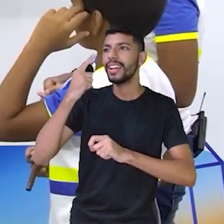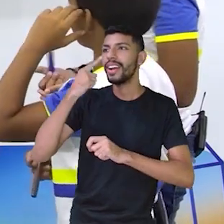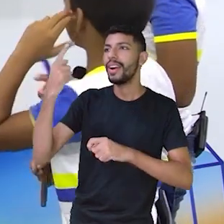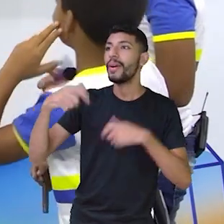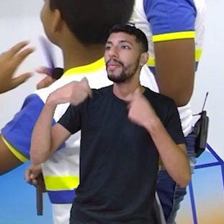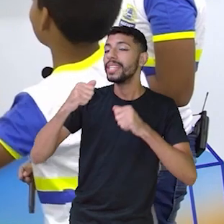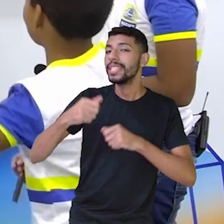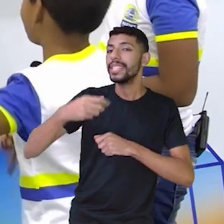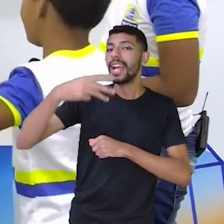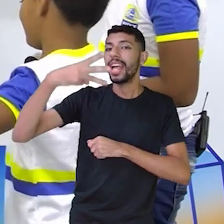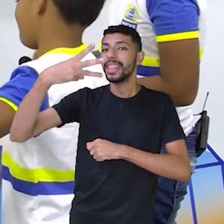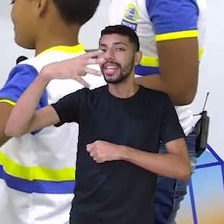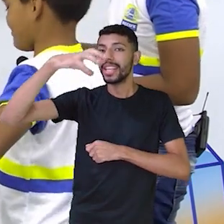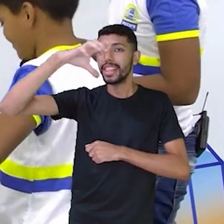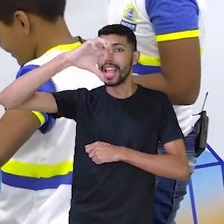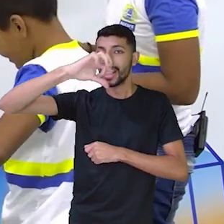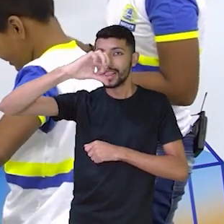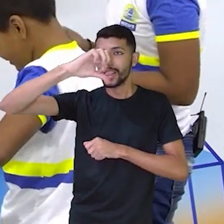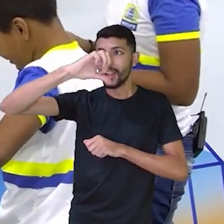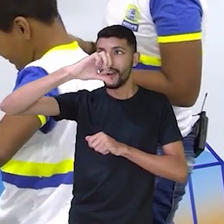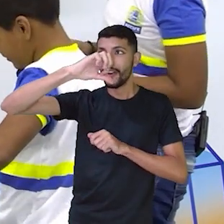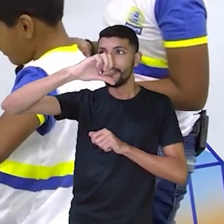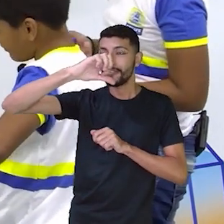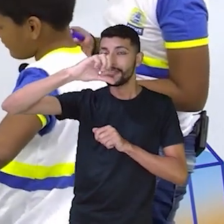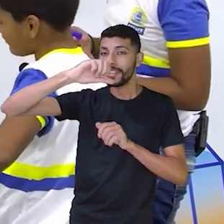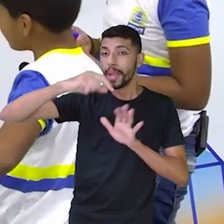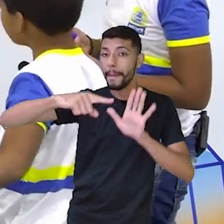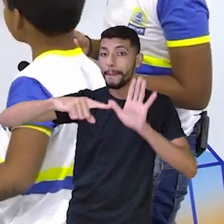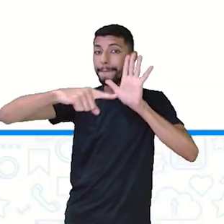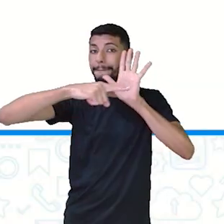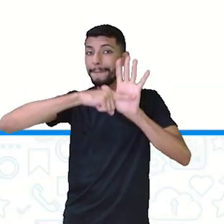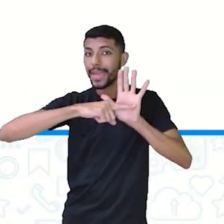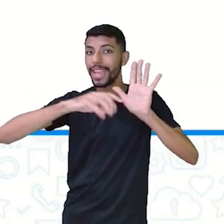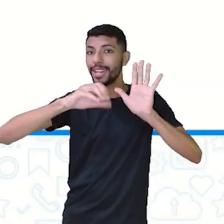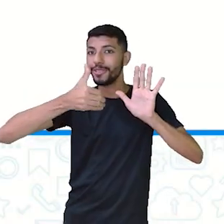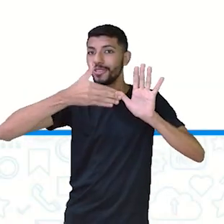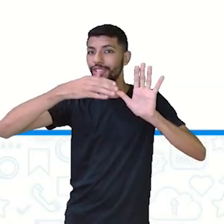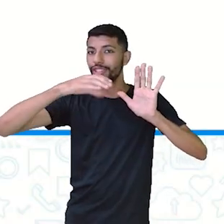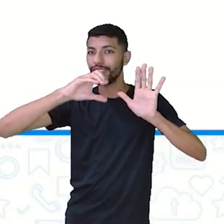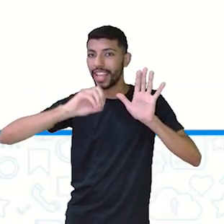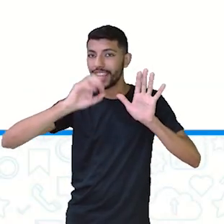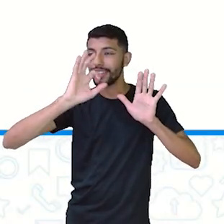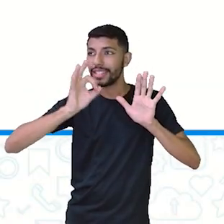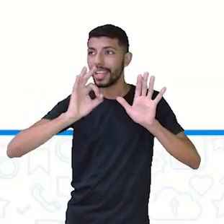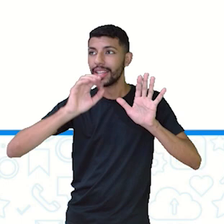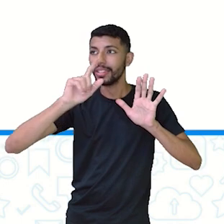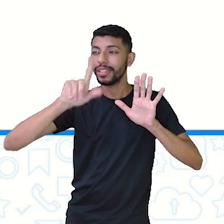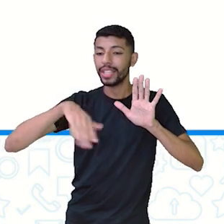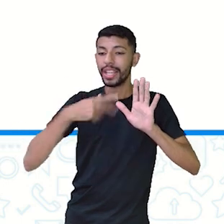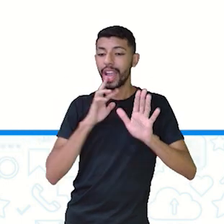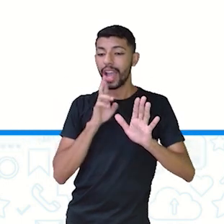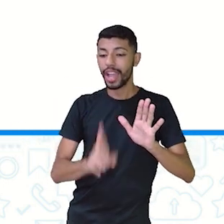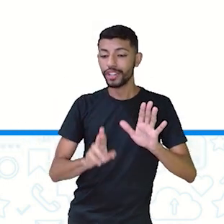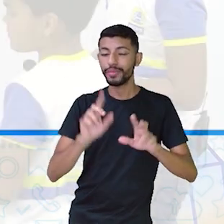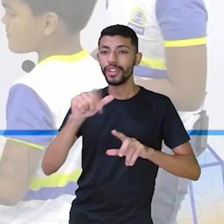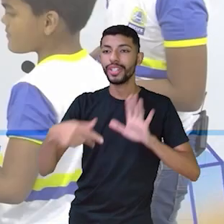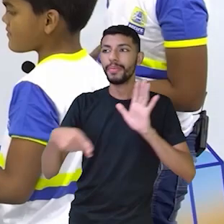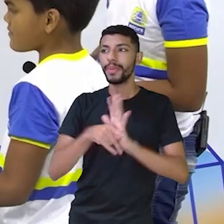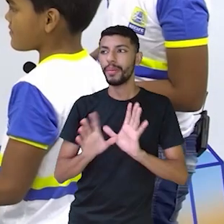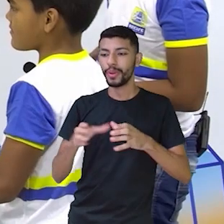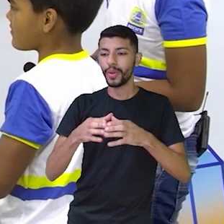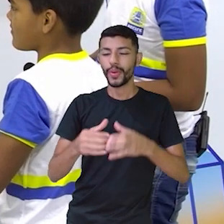que pegar o 39, tirar o 10, que já são os meninos, e aí o resultado a gente descobre as meninas.